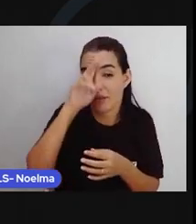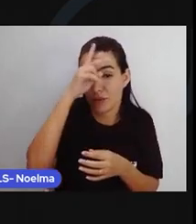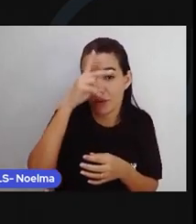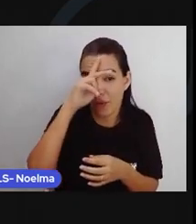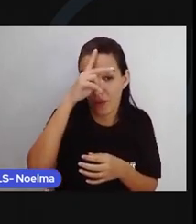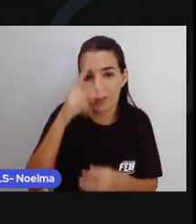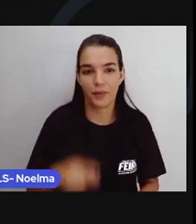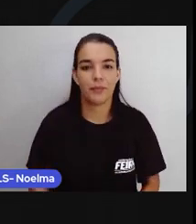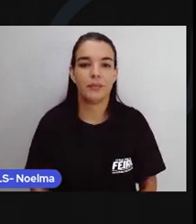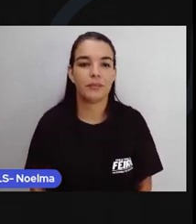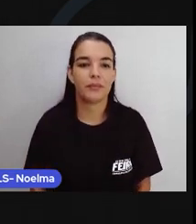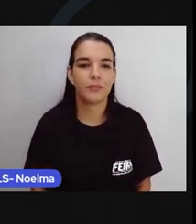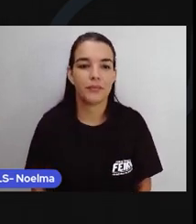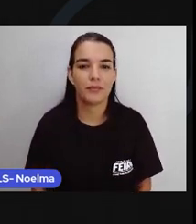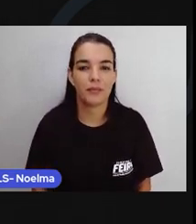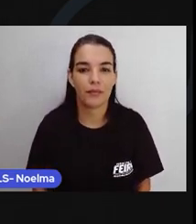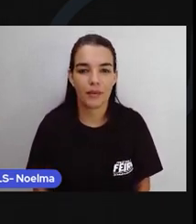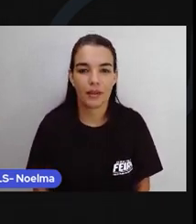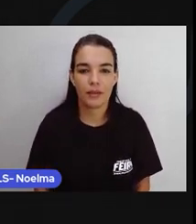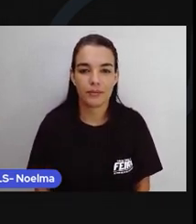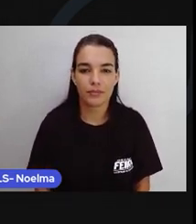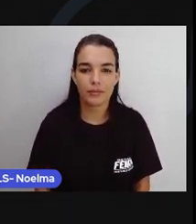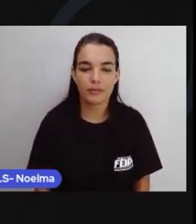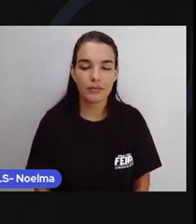E aí,